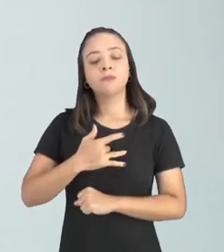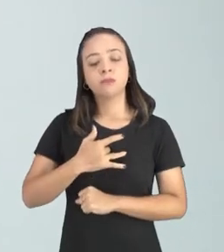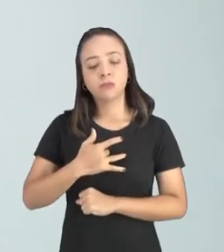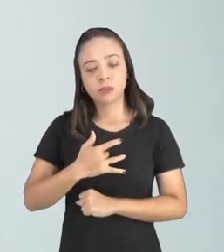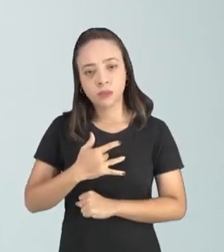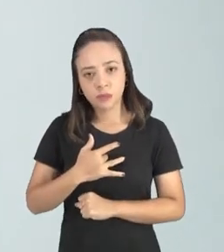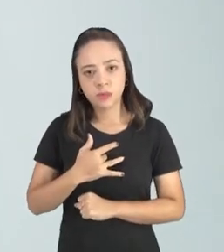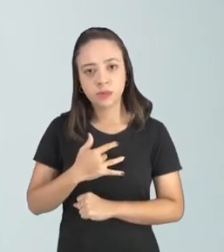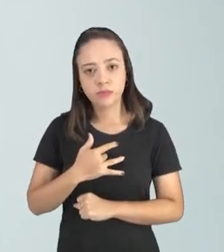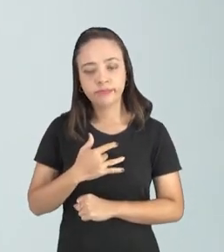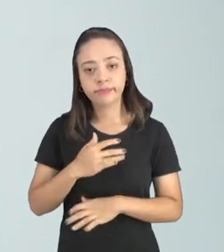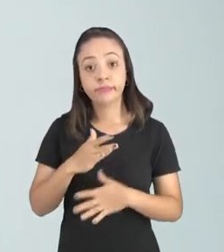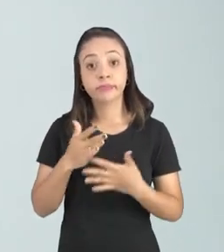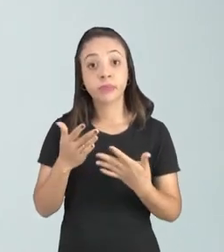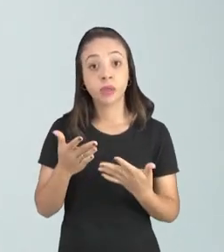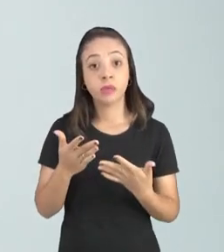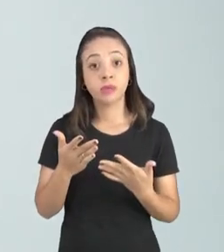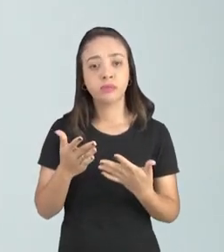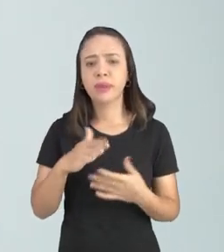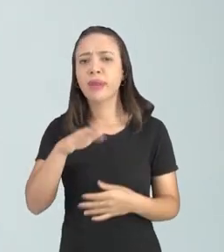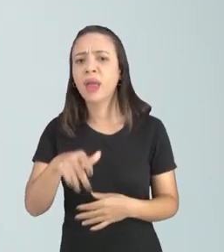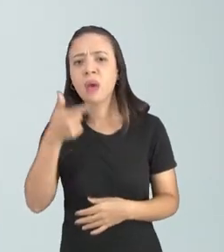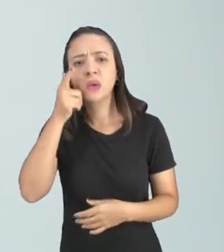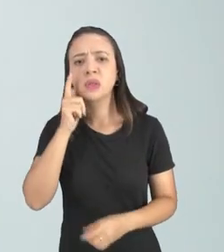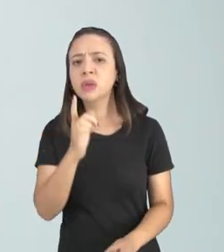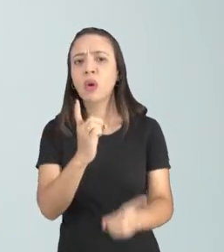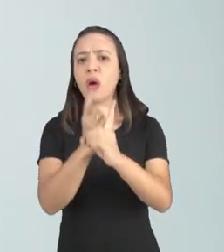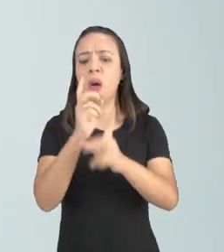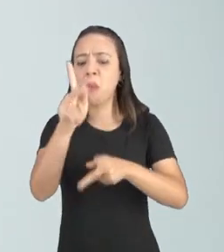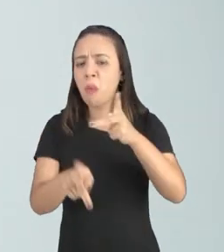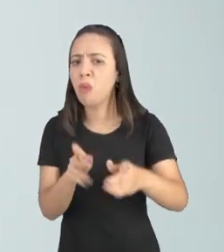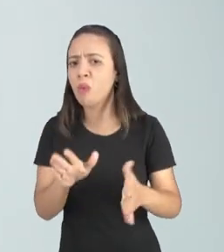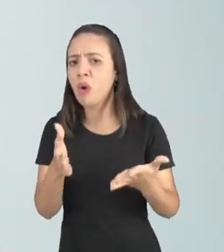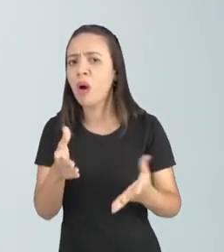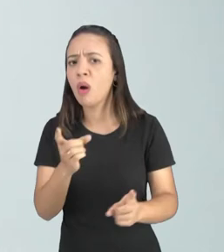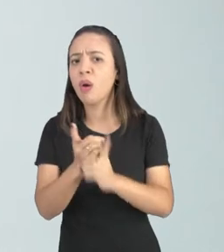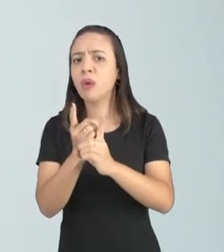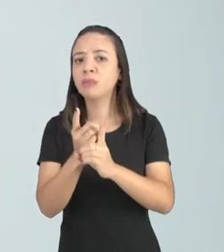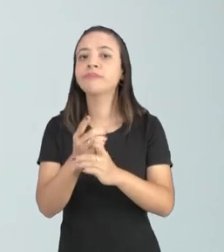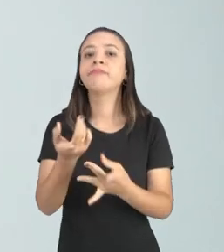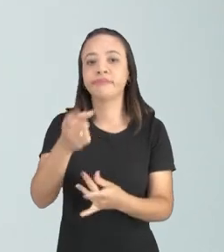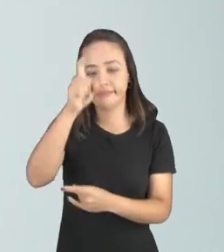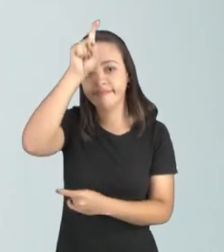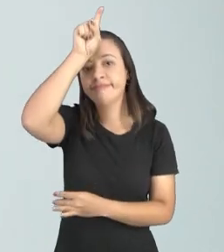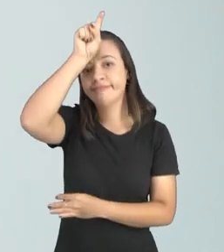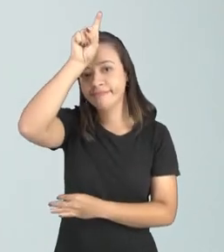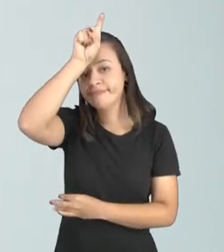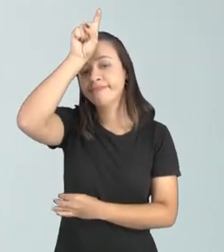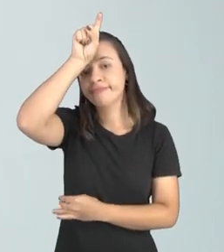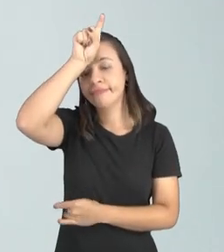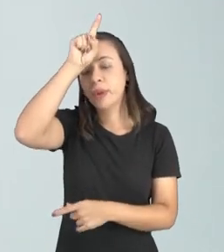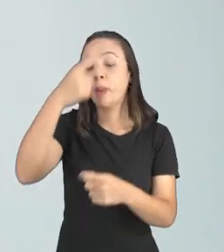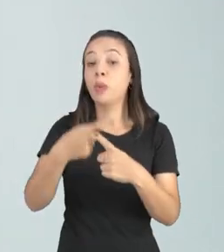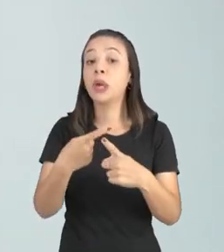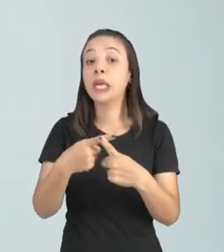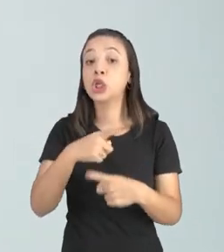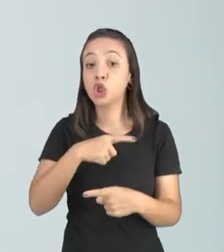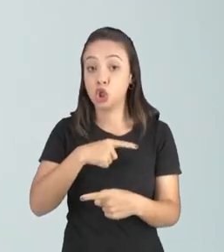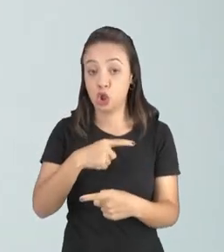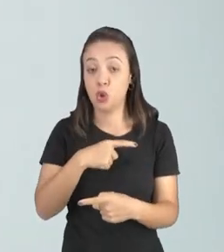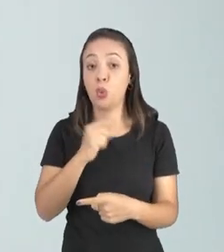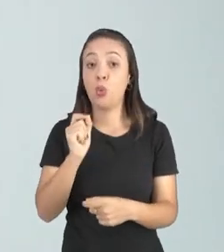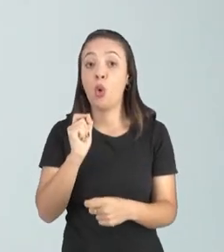e aí foram feitos foi feito por quem né por qual civilização os egípcios os egípcios eles tinham uma cultura